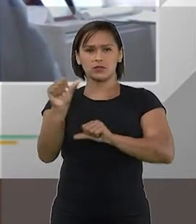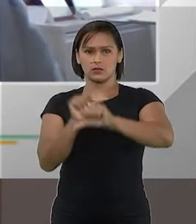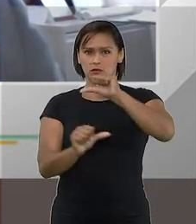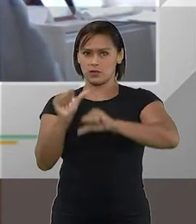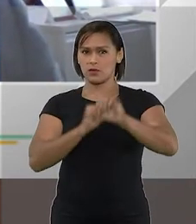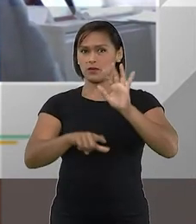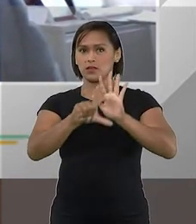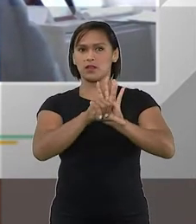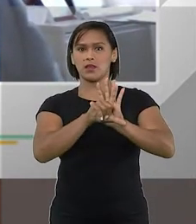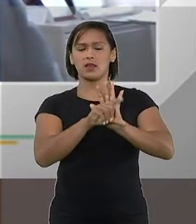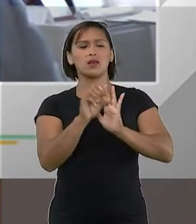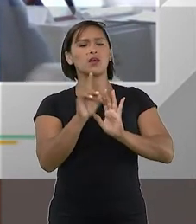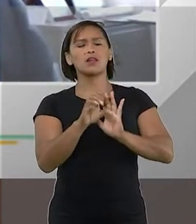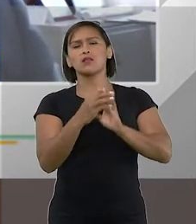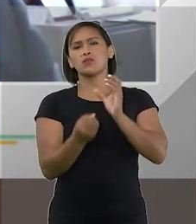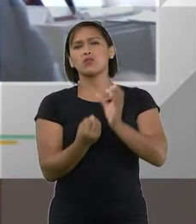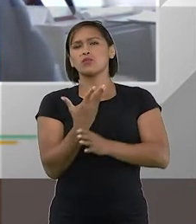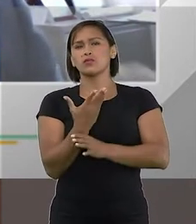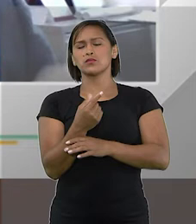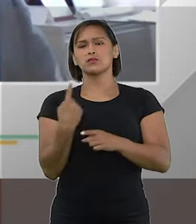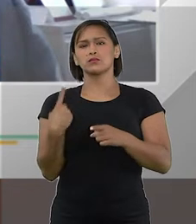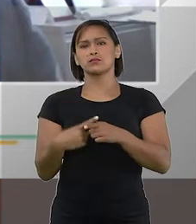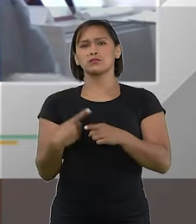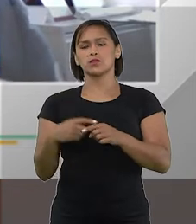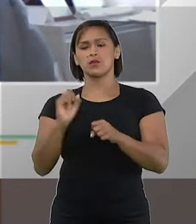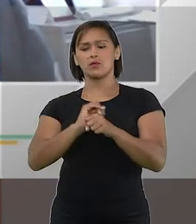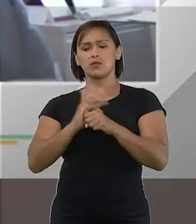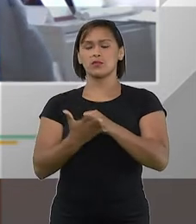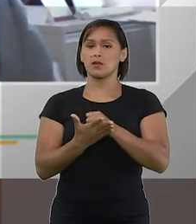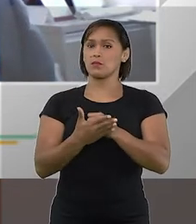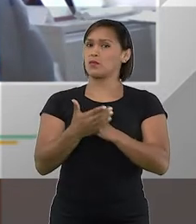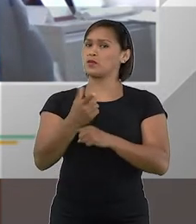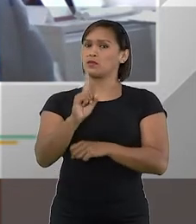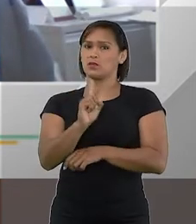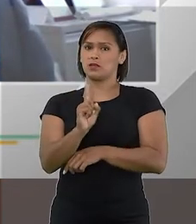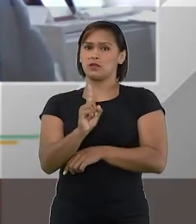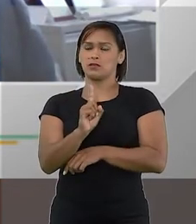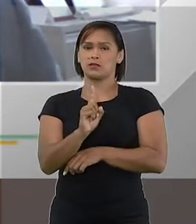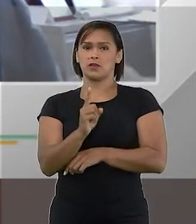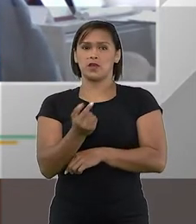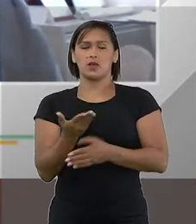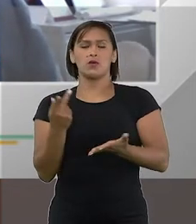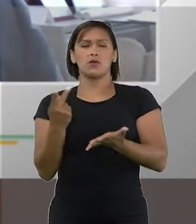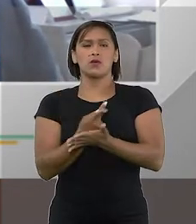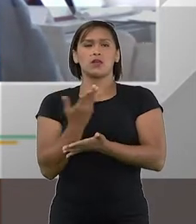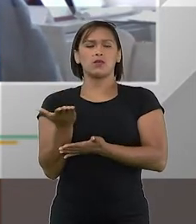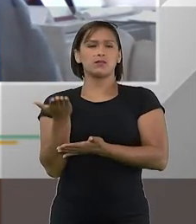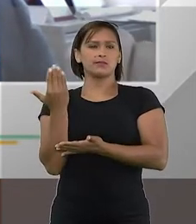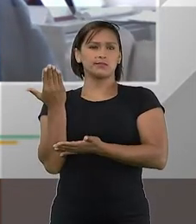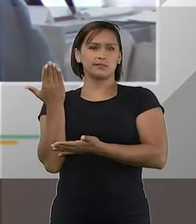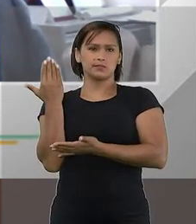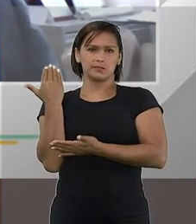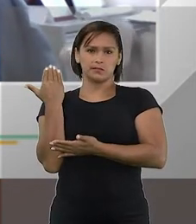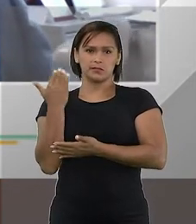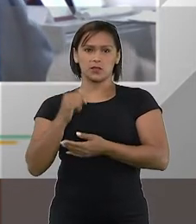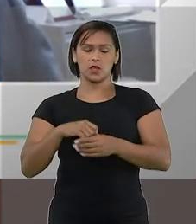alteração da lei, ela não surgiu em função da crise da pandemia. O